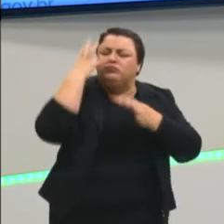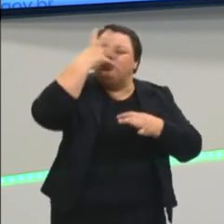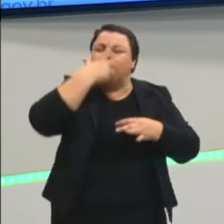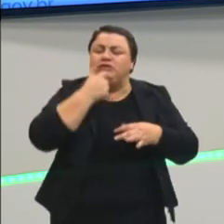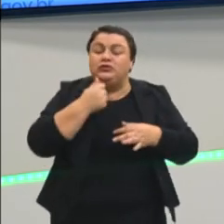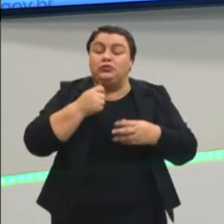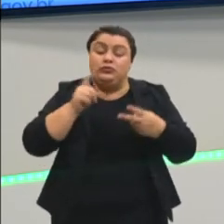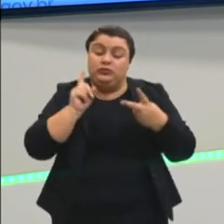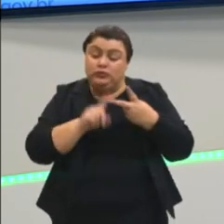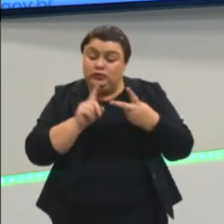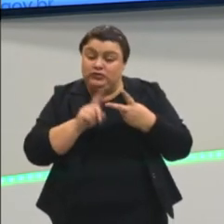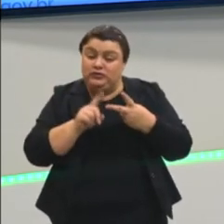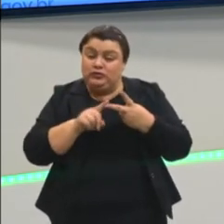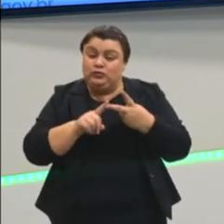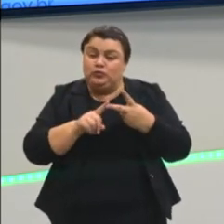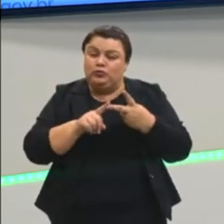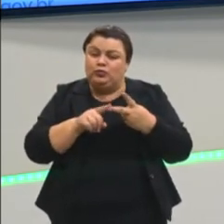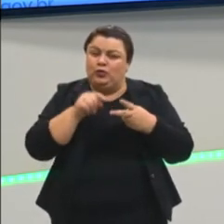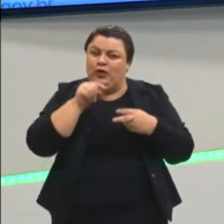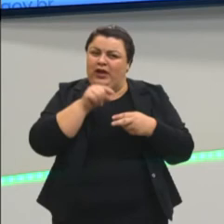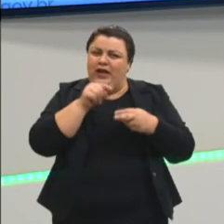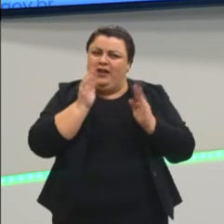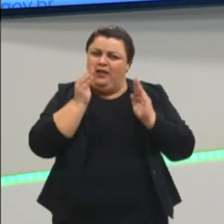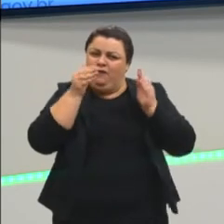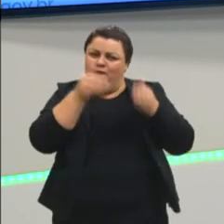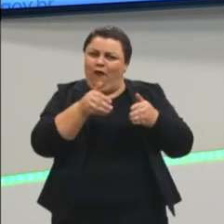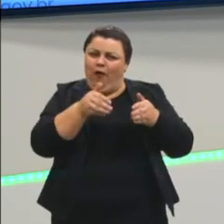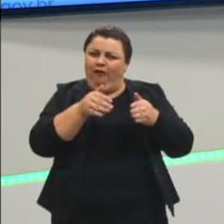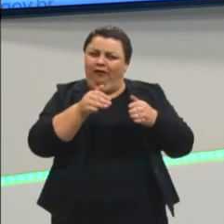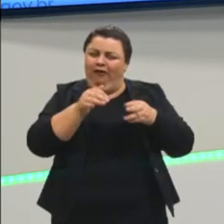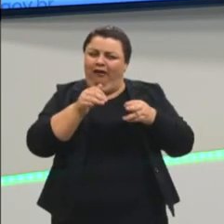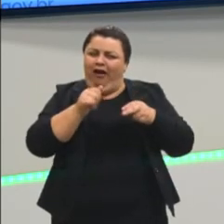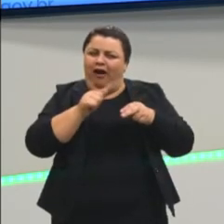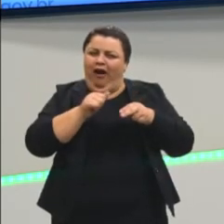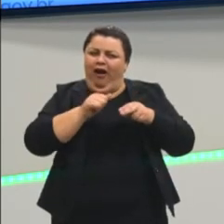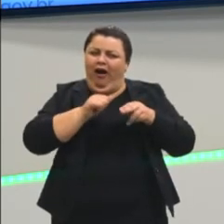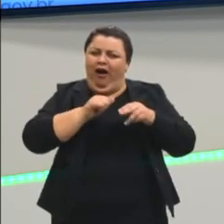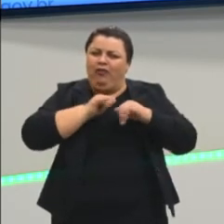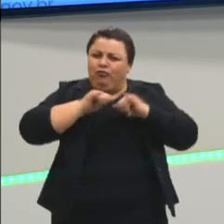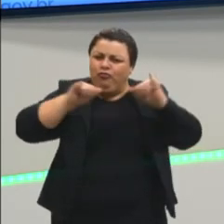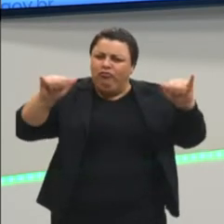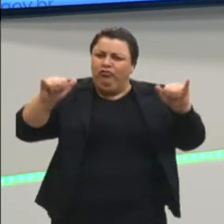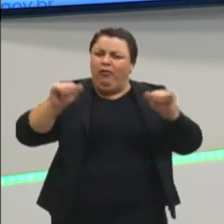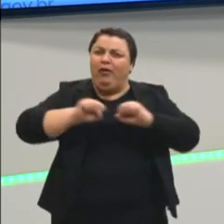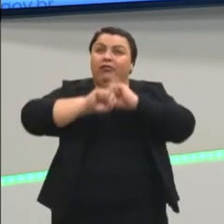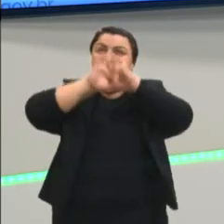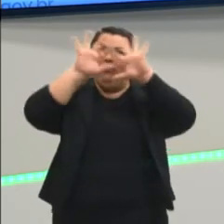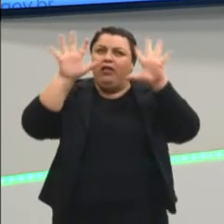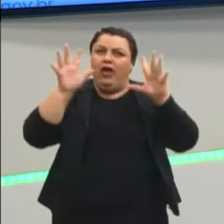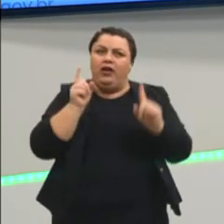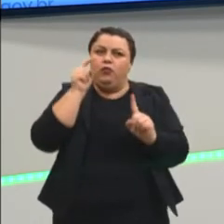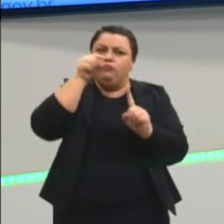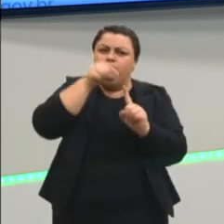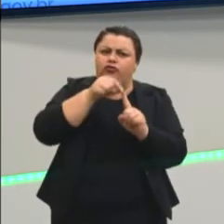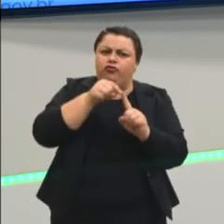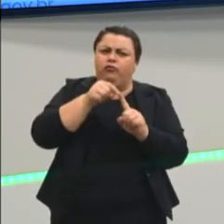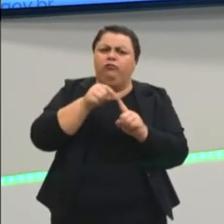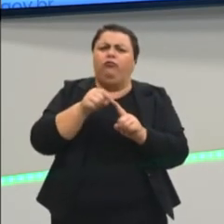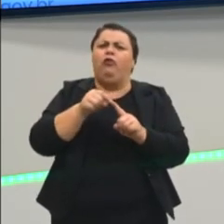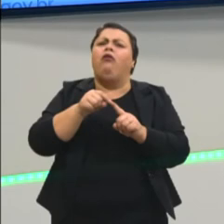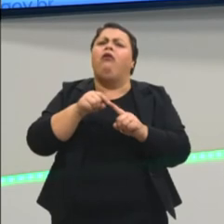segundo, ele trata mais da notícia de forma clara e objetiva. é claro que isso daqui pode trazer